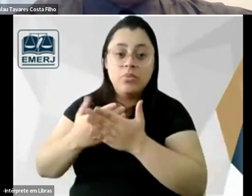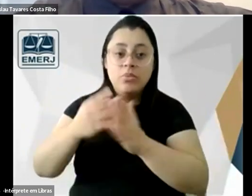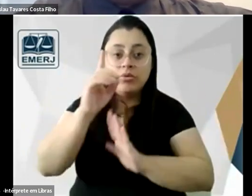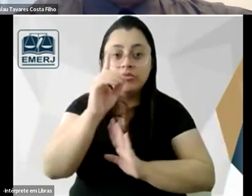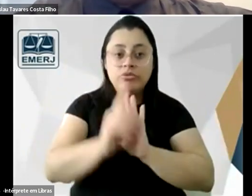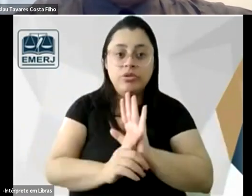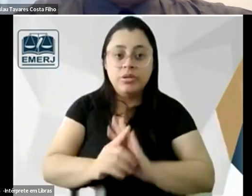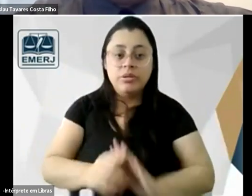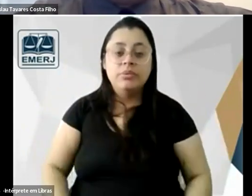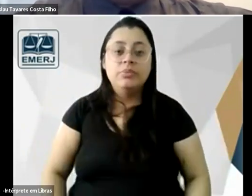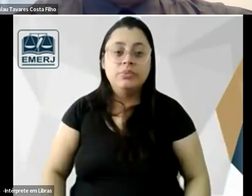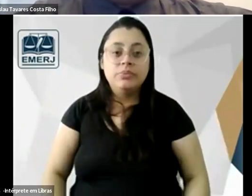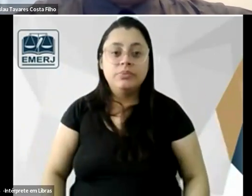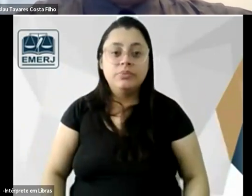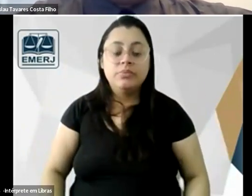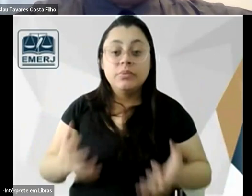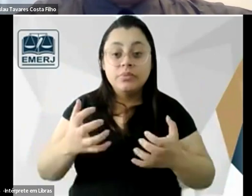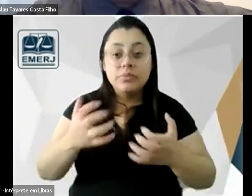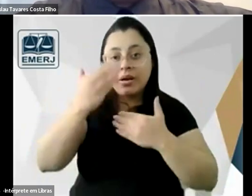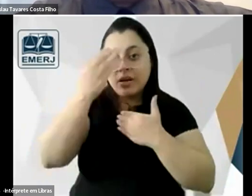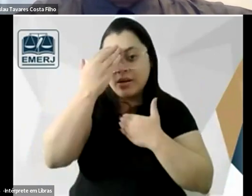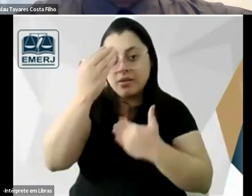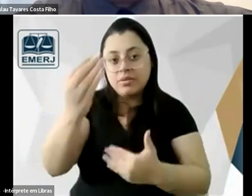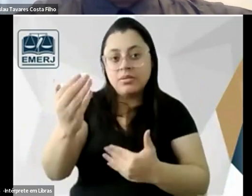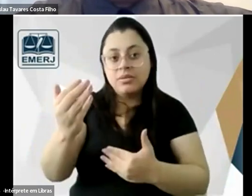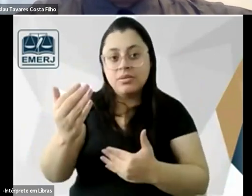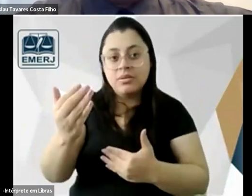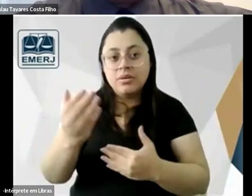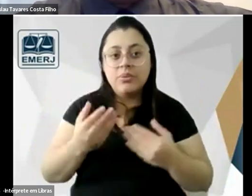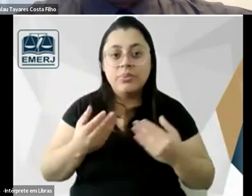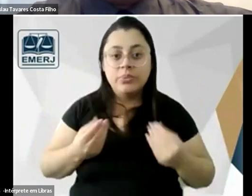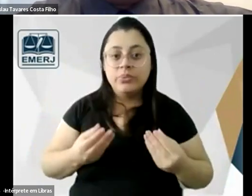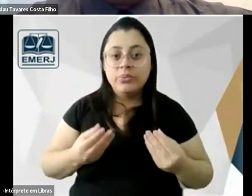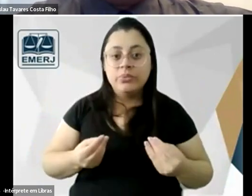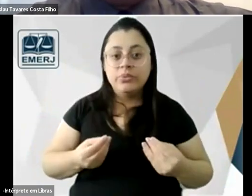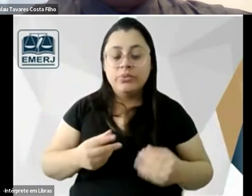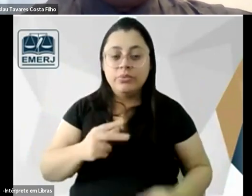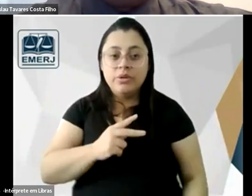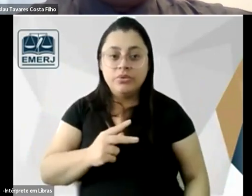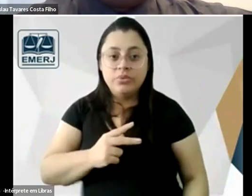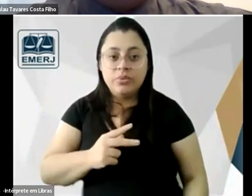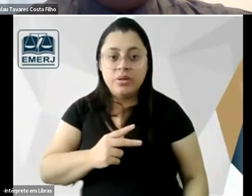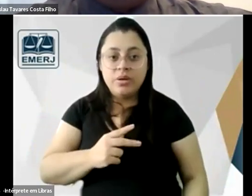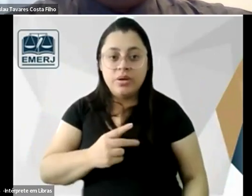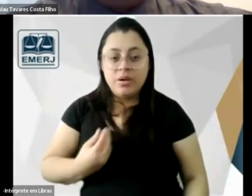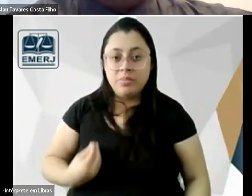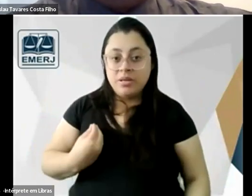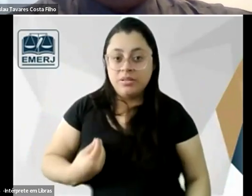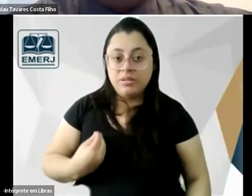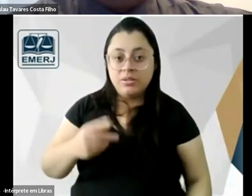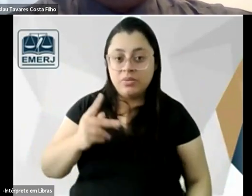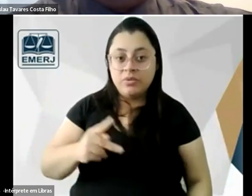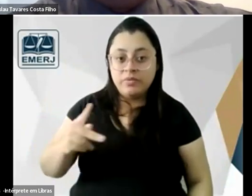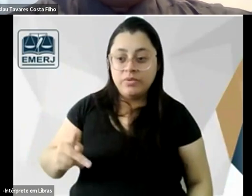e quero agradecer muito particularmente a presença do professor